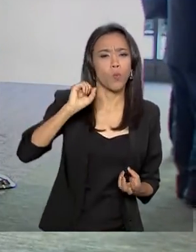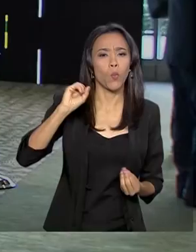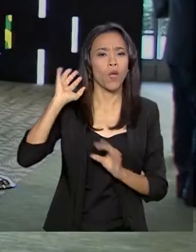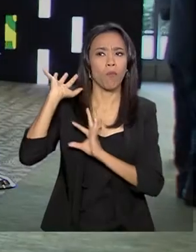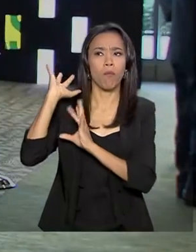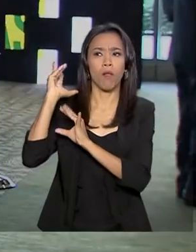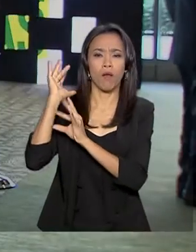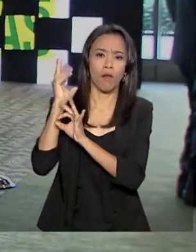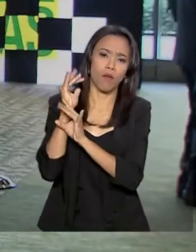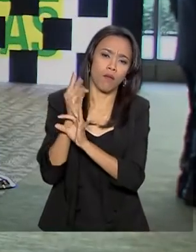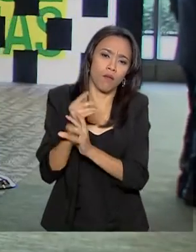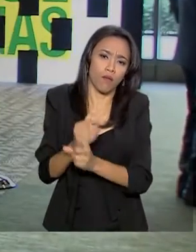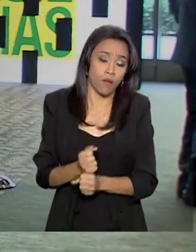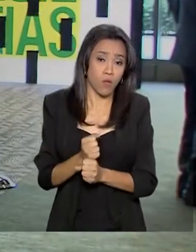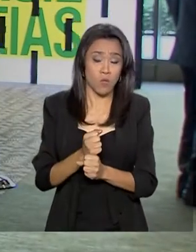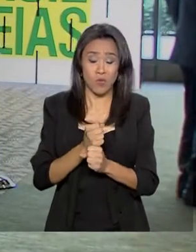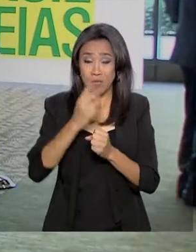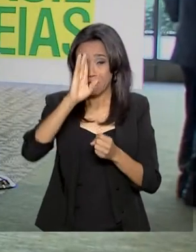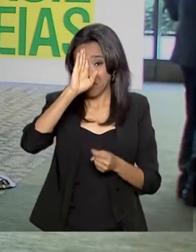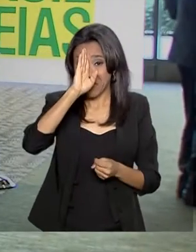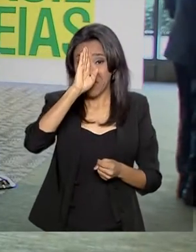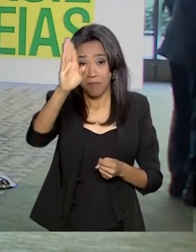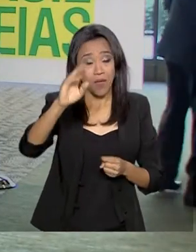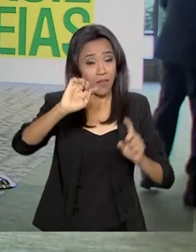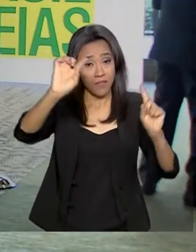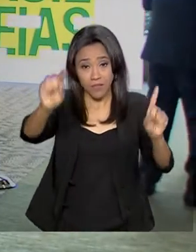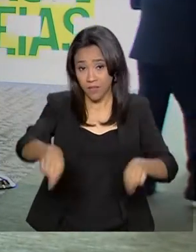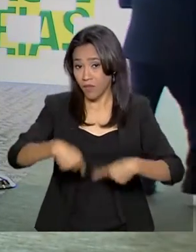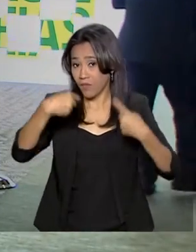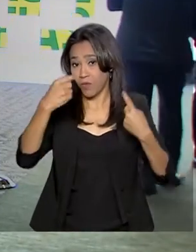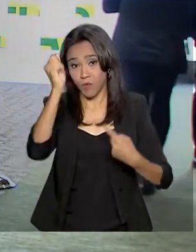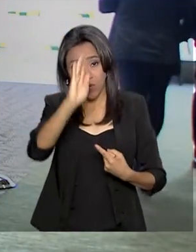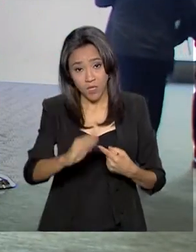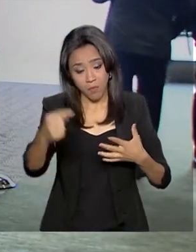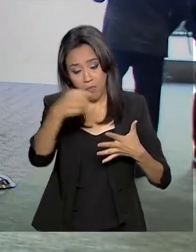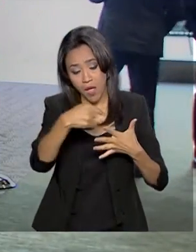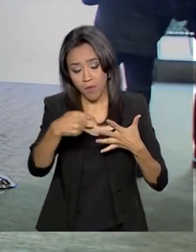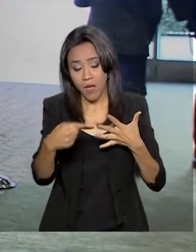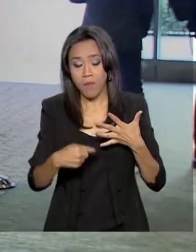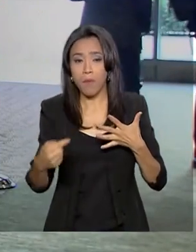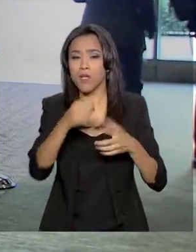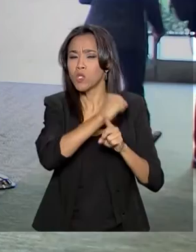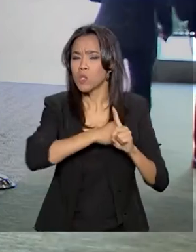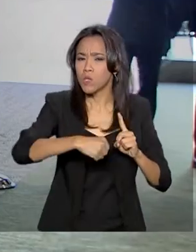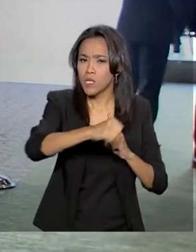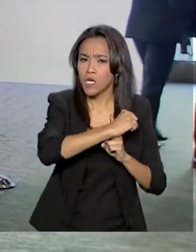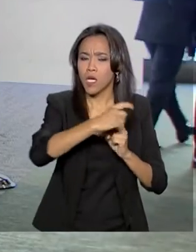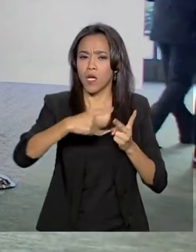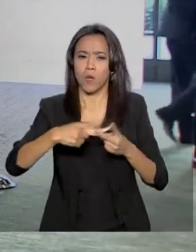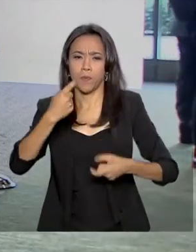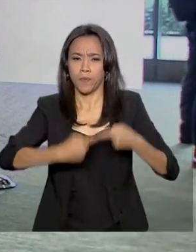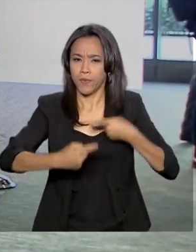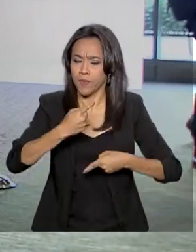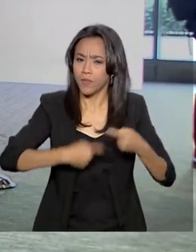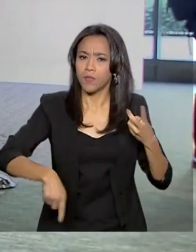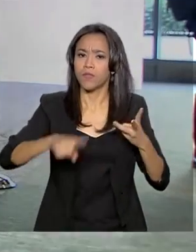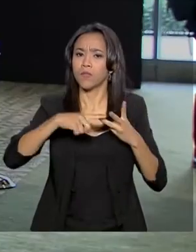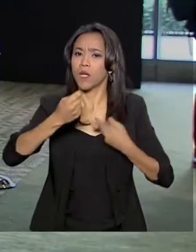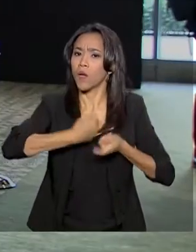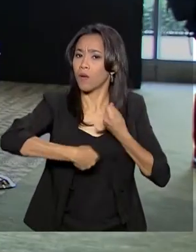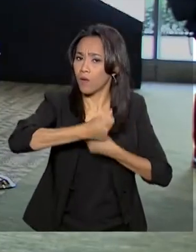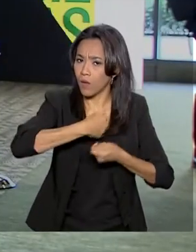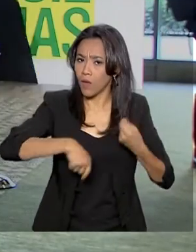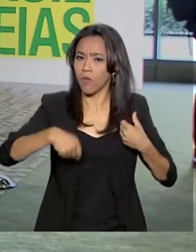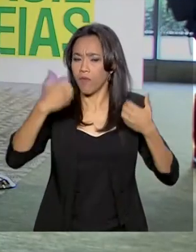sobre os principais desafios do país nos campos social, político e econômico, além de trazer também um